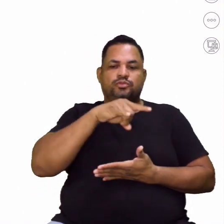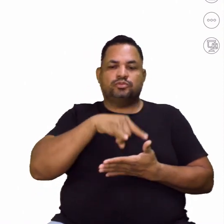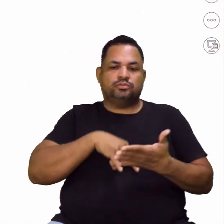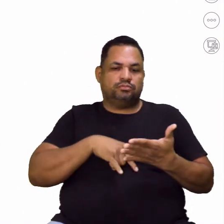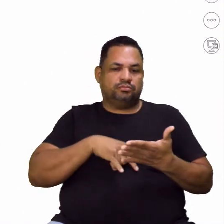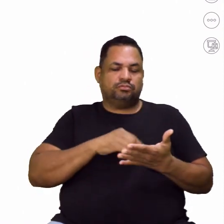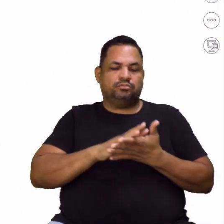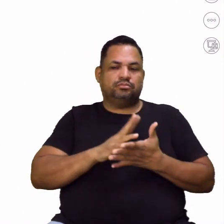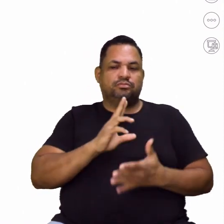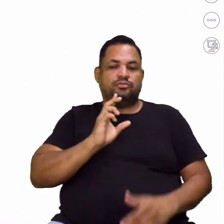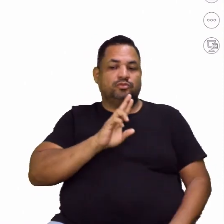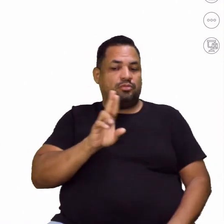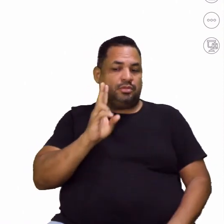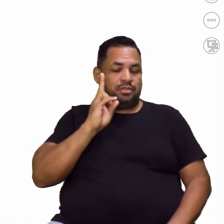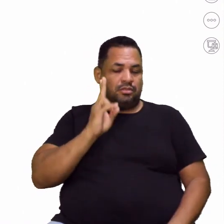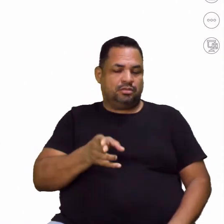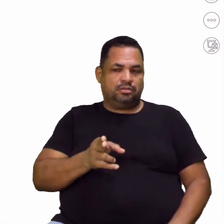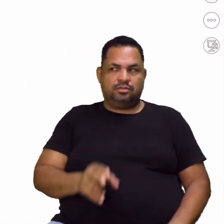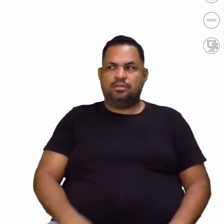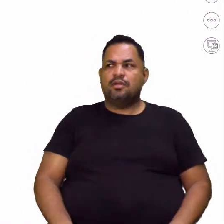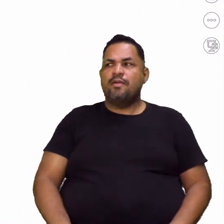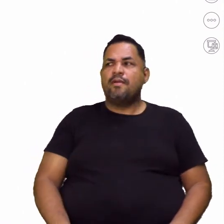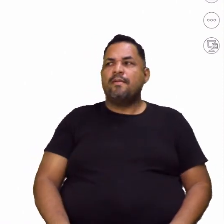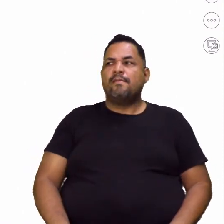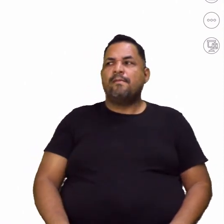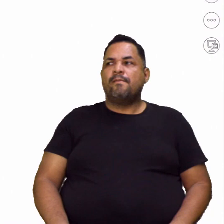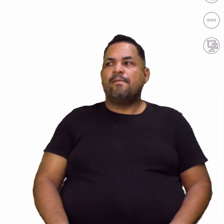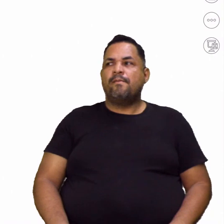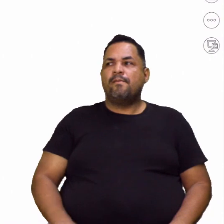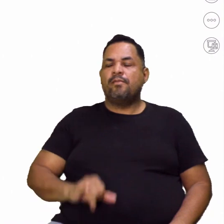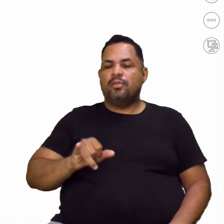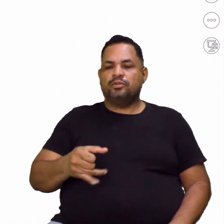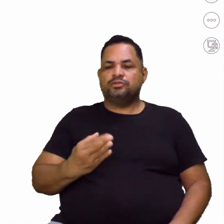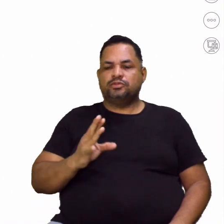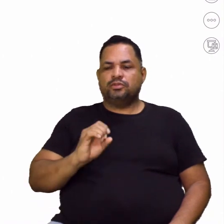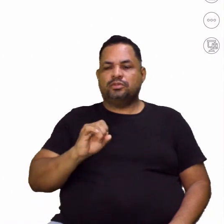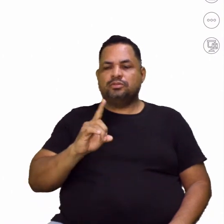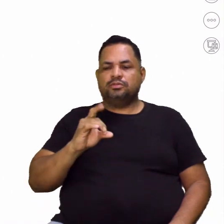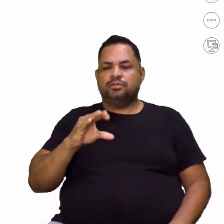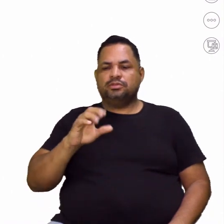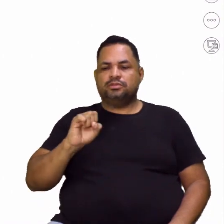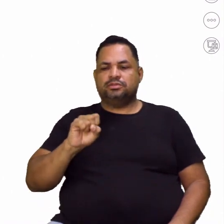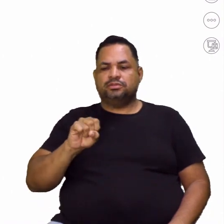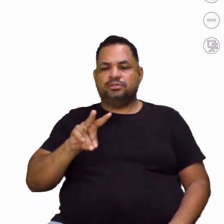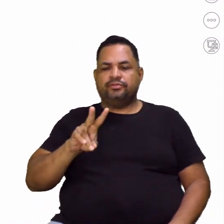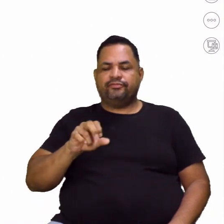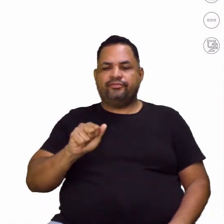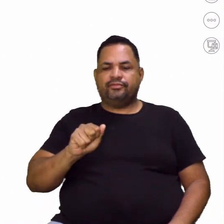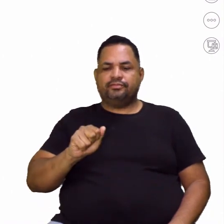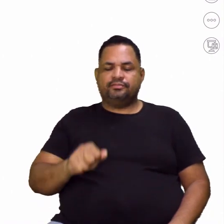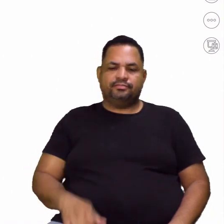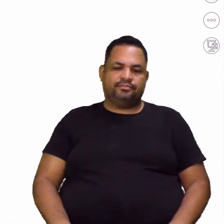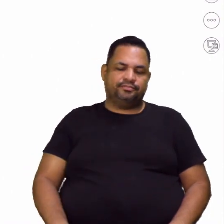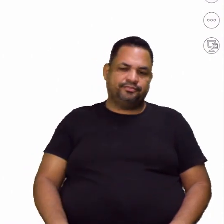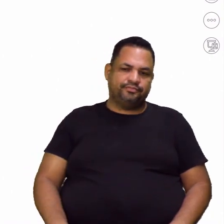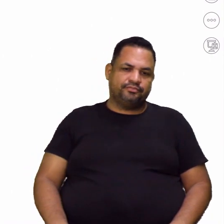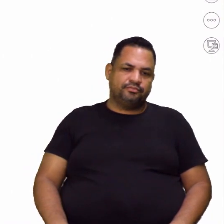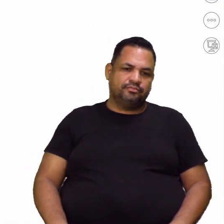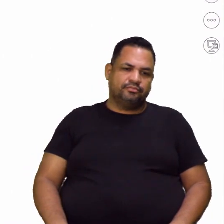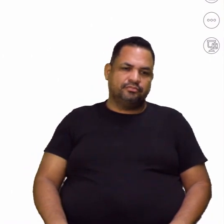nome é o mesmo. Quantos e quantos tem por aí, João da Silva, né? E assim por diante.